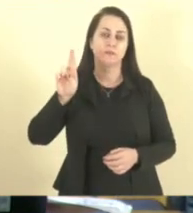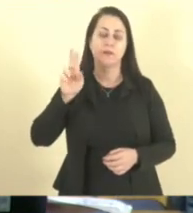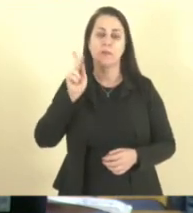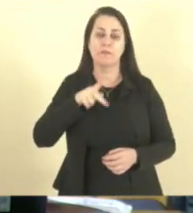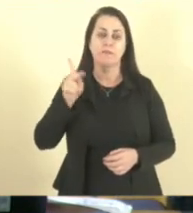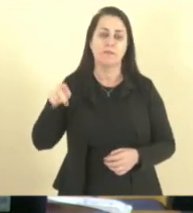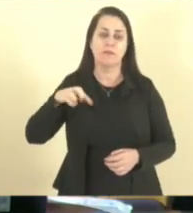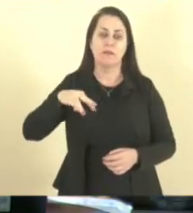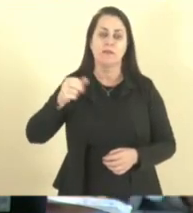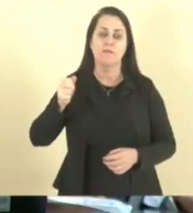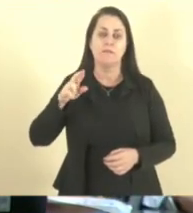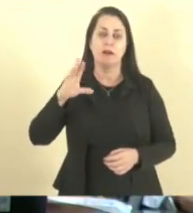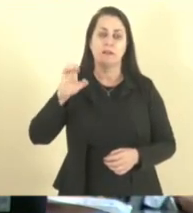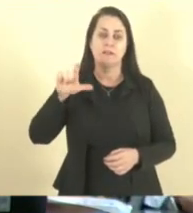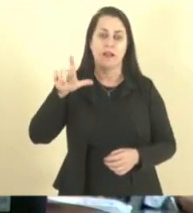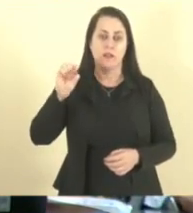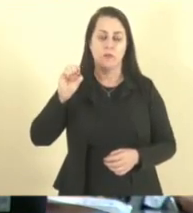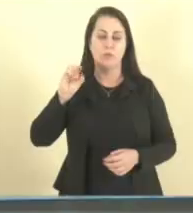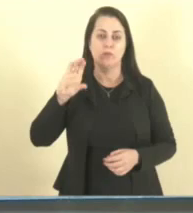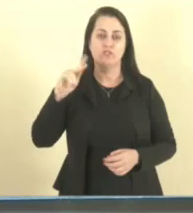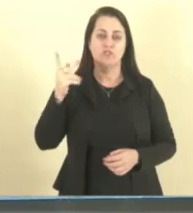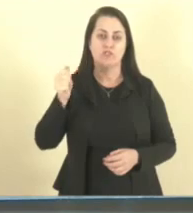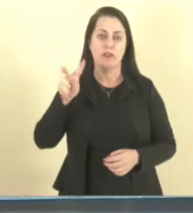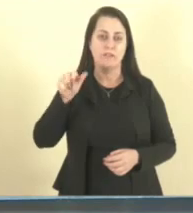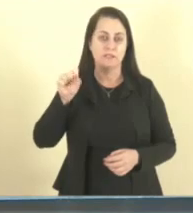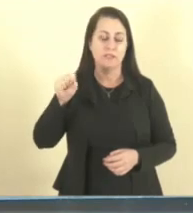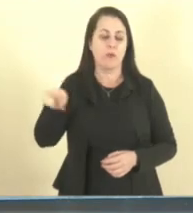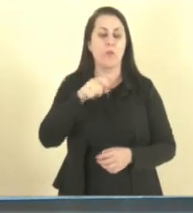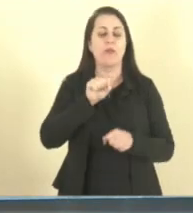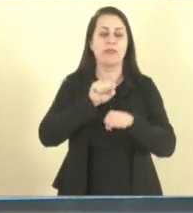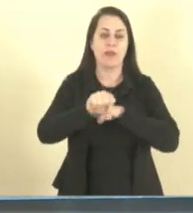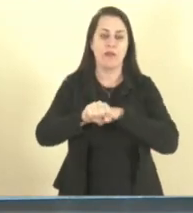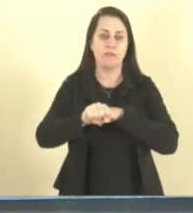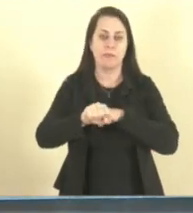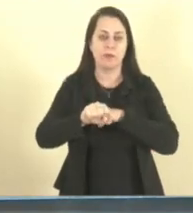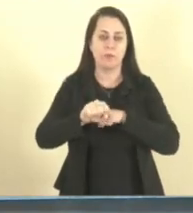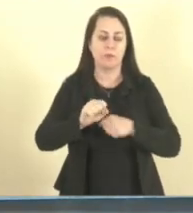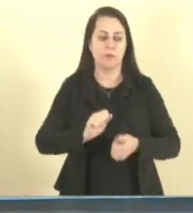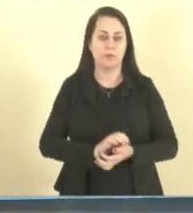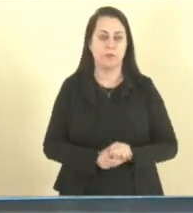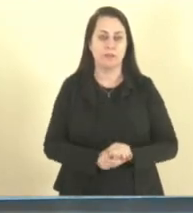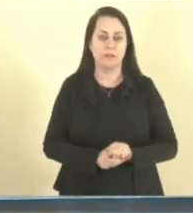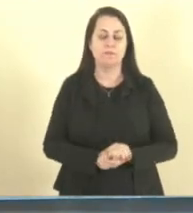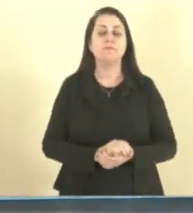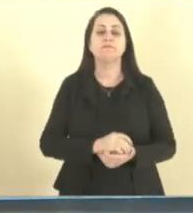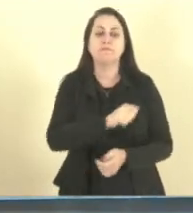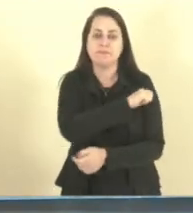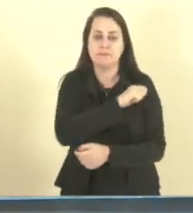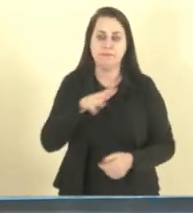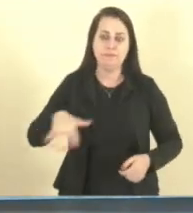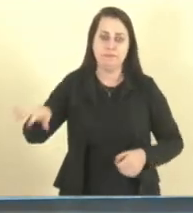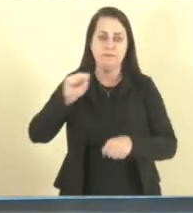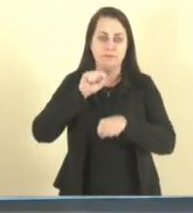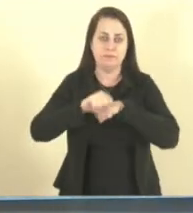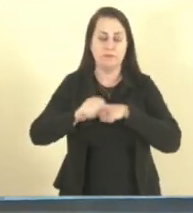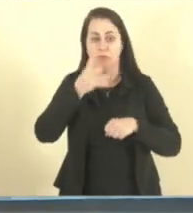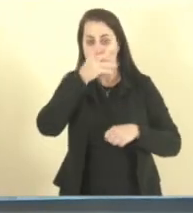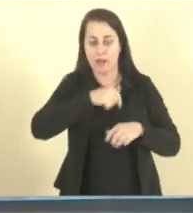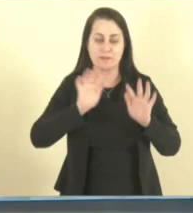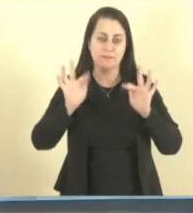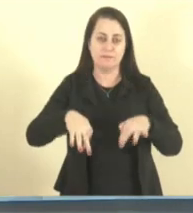Marcelo Fardim Chaves. Oitavo período? Oitavo. Alunos do oitavo período, estão quase lá.